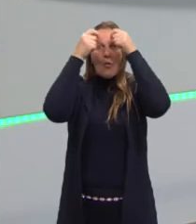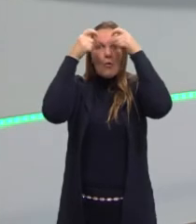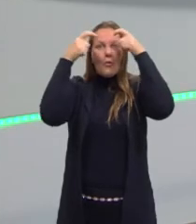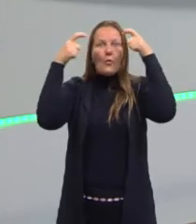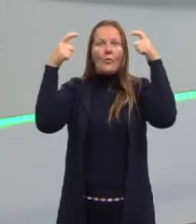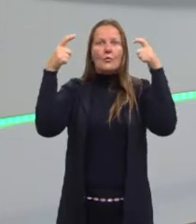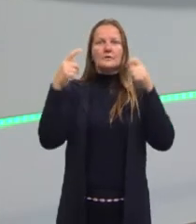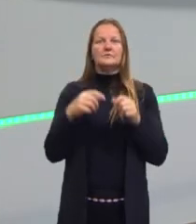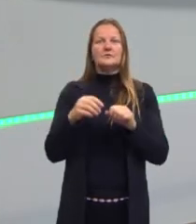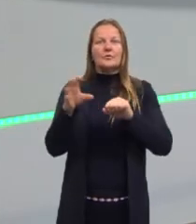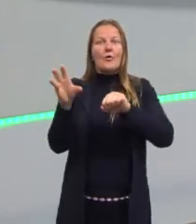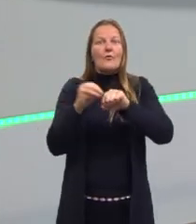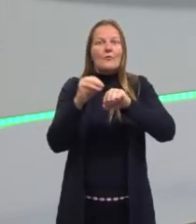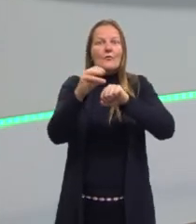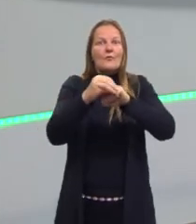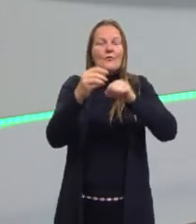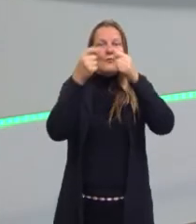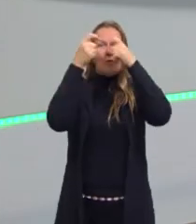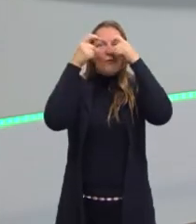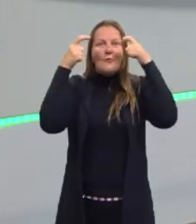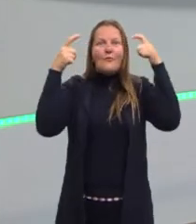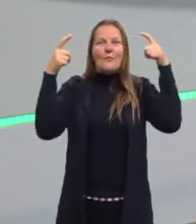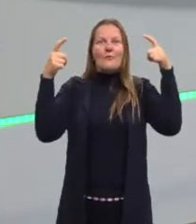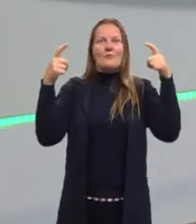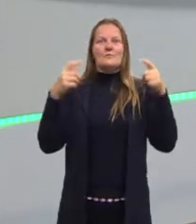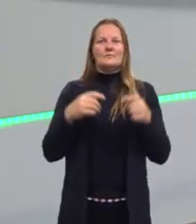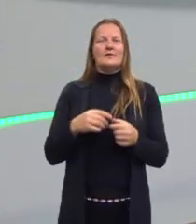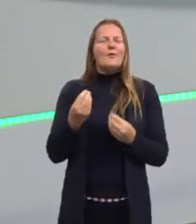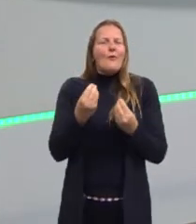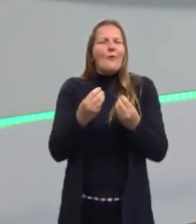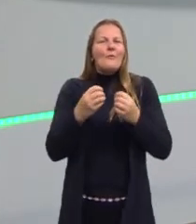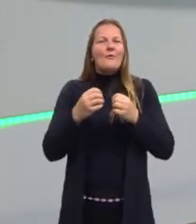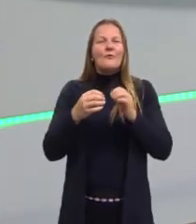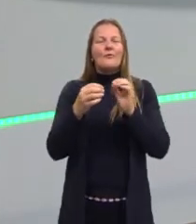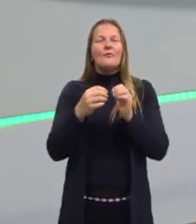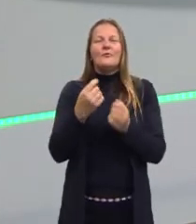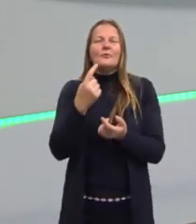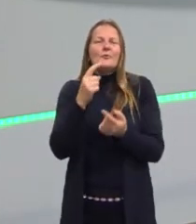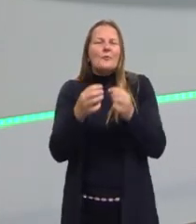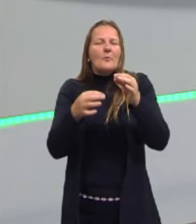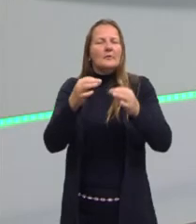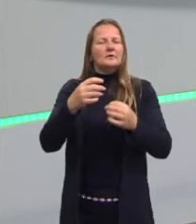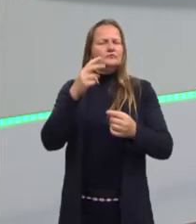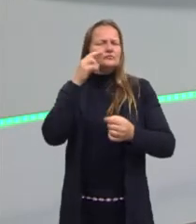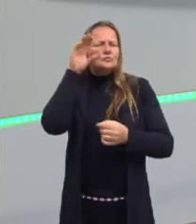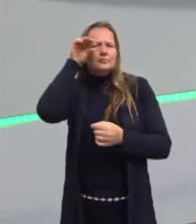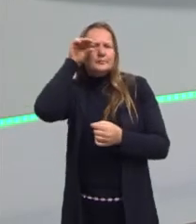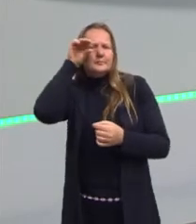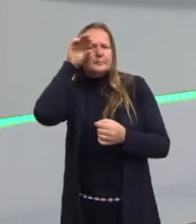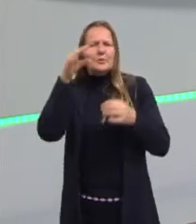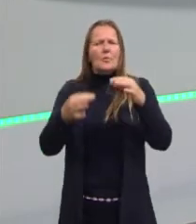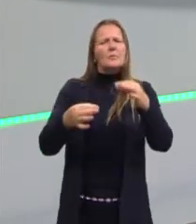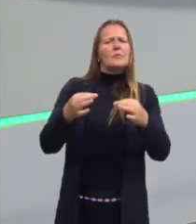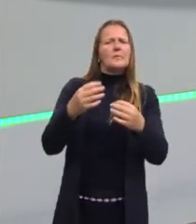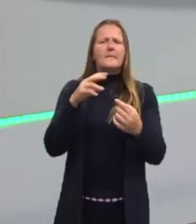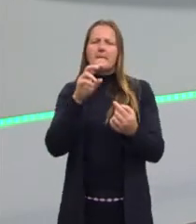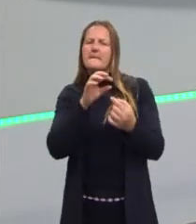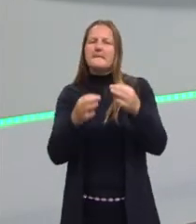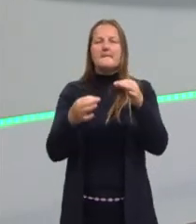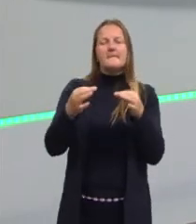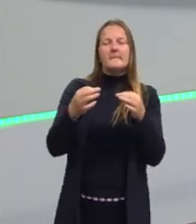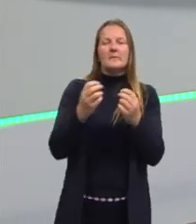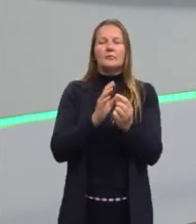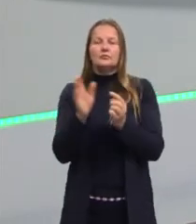evoluímos os nossos conhecimentos. Como que nós emitimos juízo? A preocupação é essa. Eu preciso, enfim,